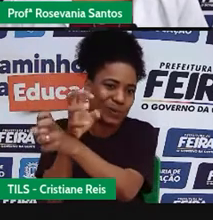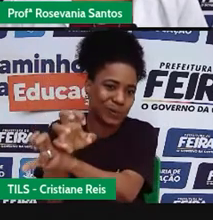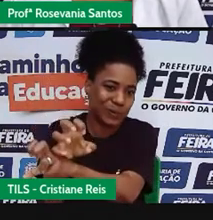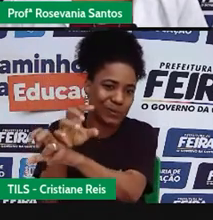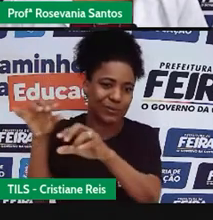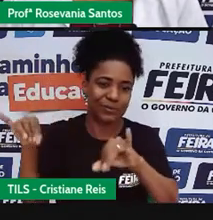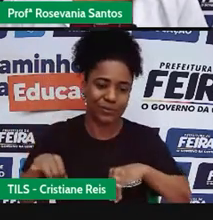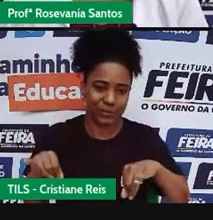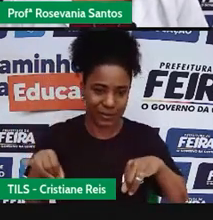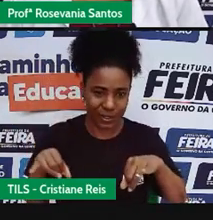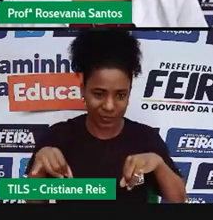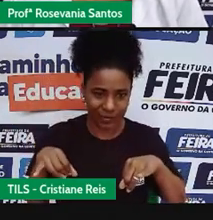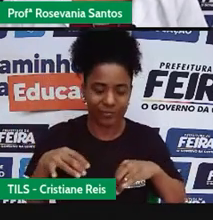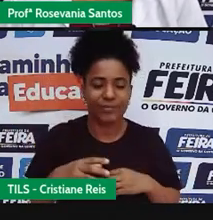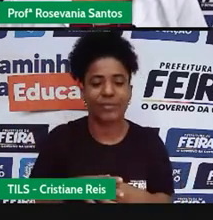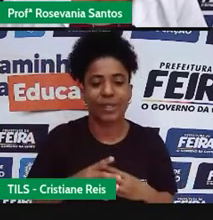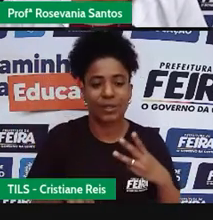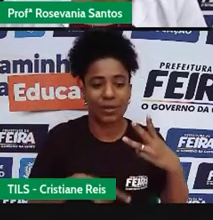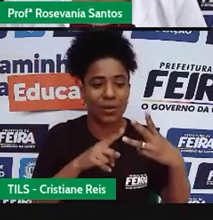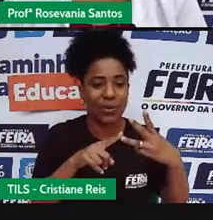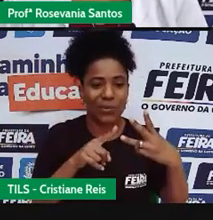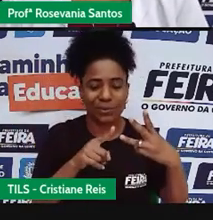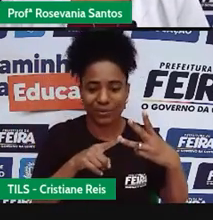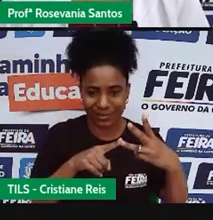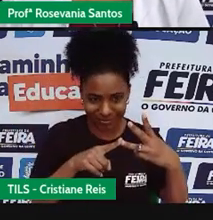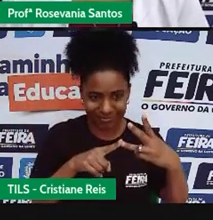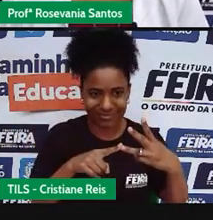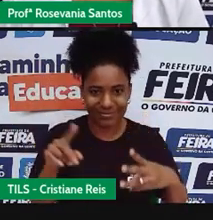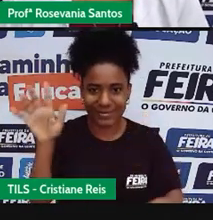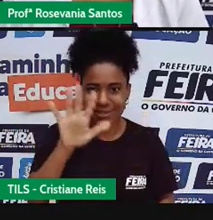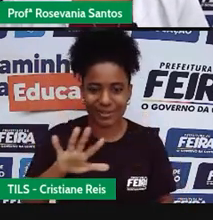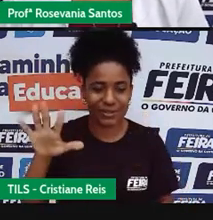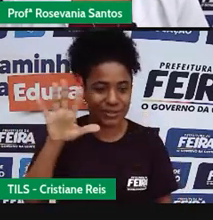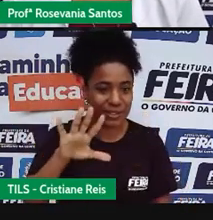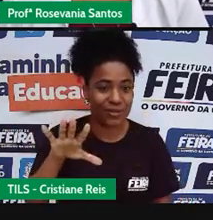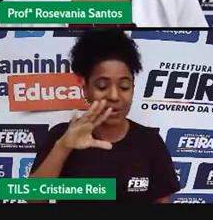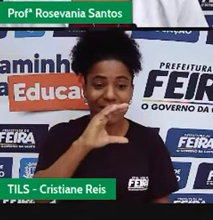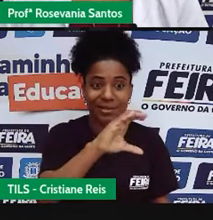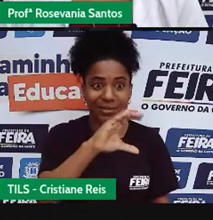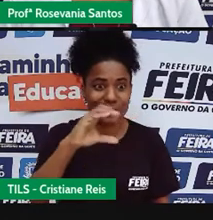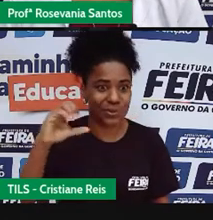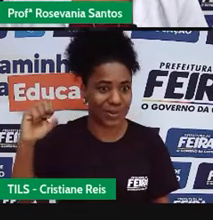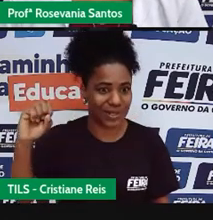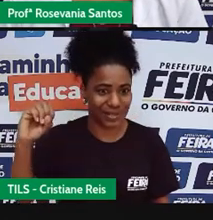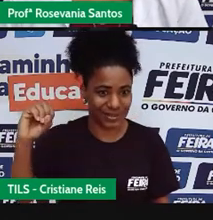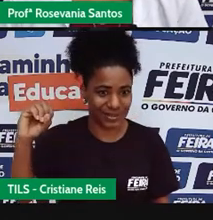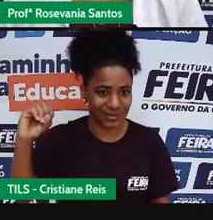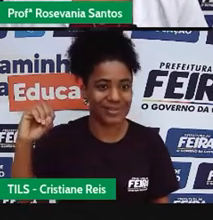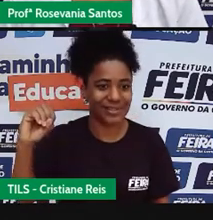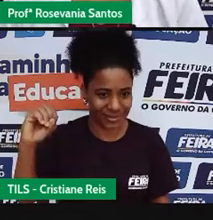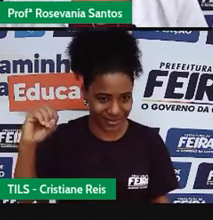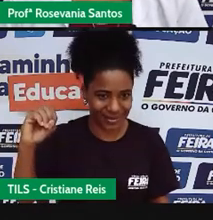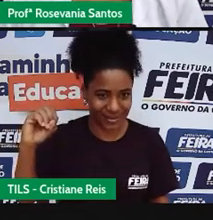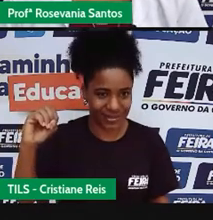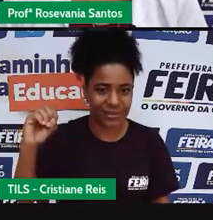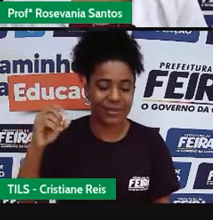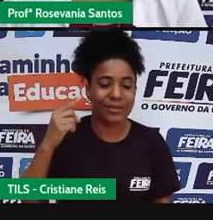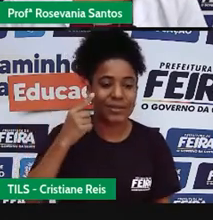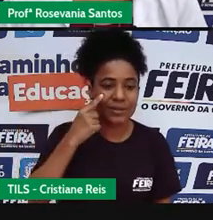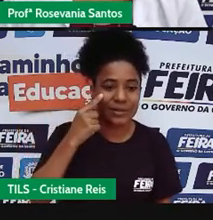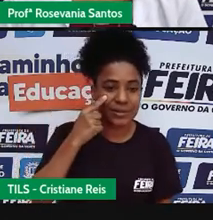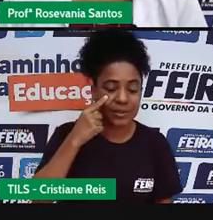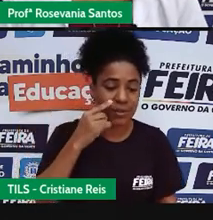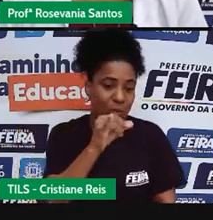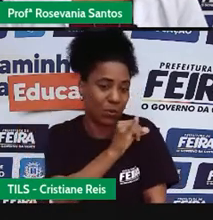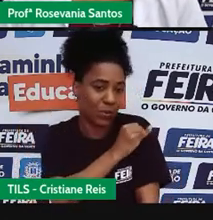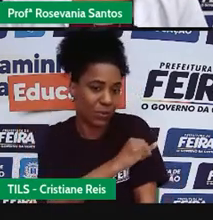importante também é a região centro-oeste e principalmente quando se mudou, né, a capital do país do